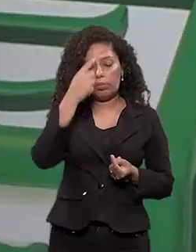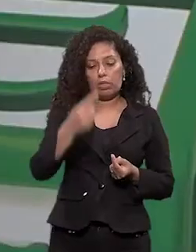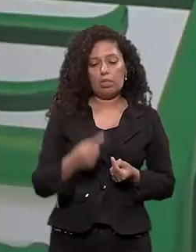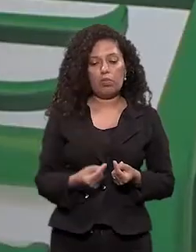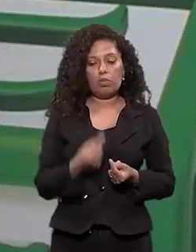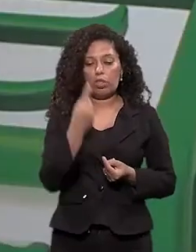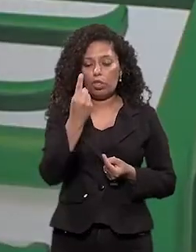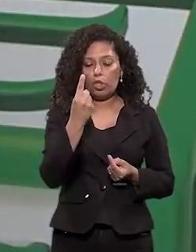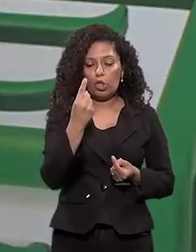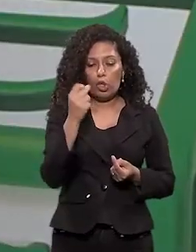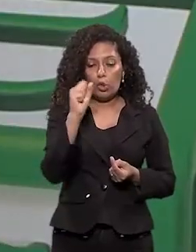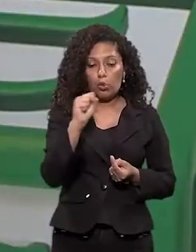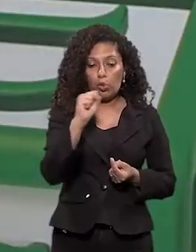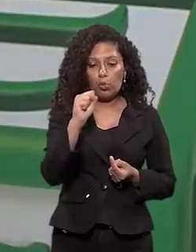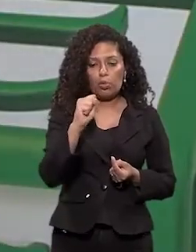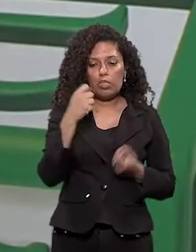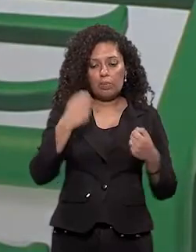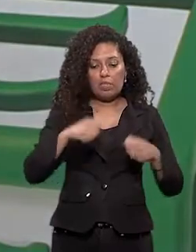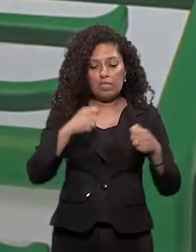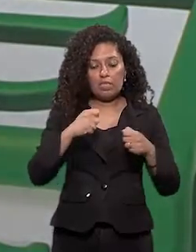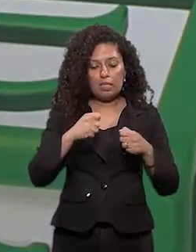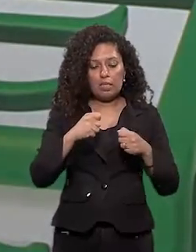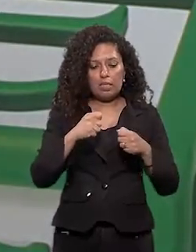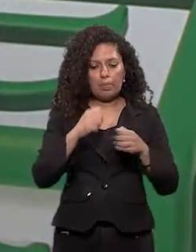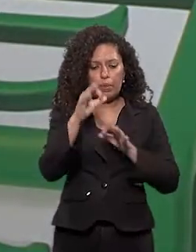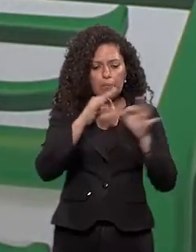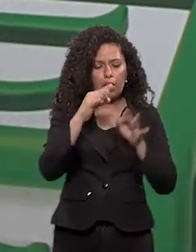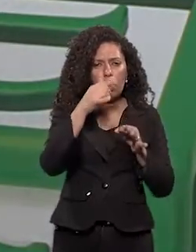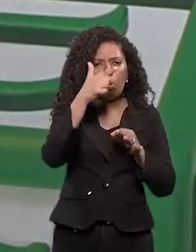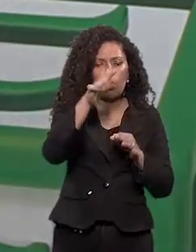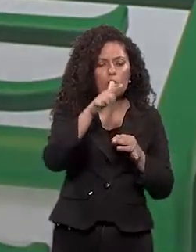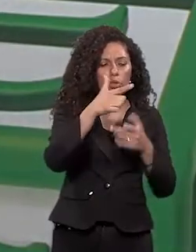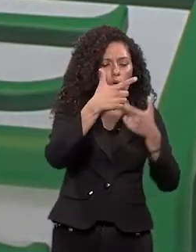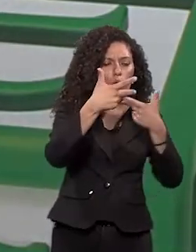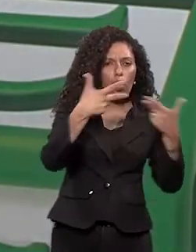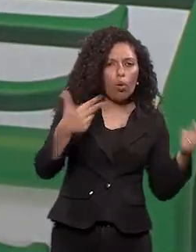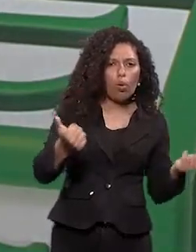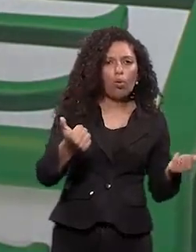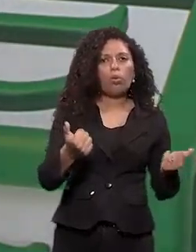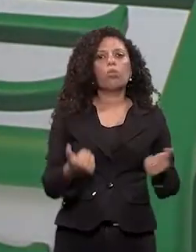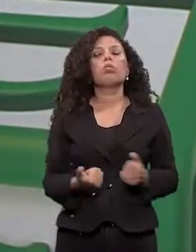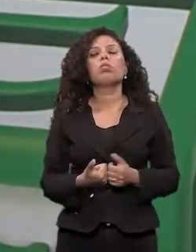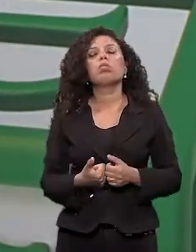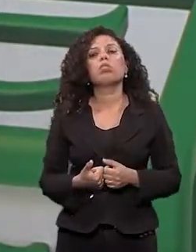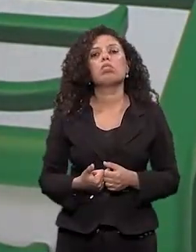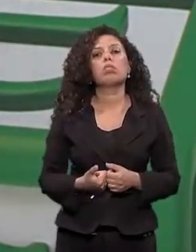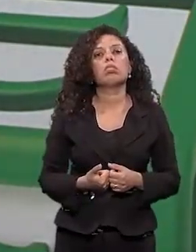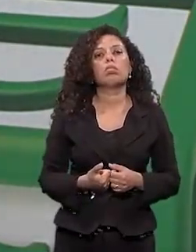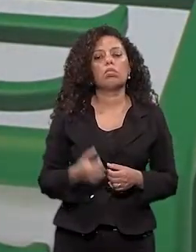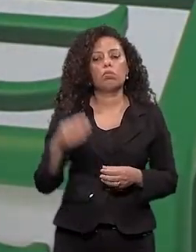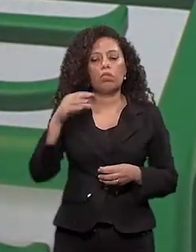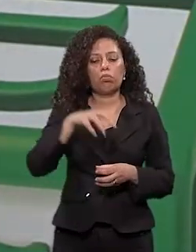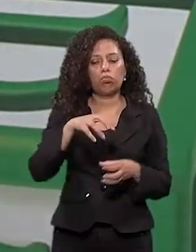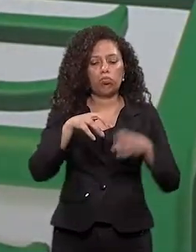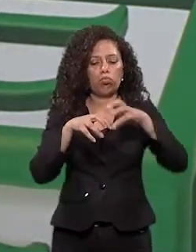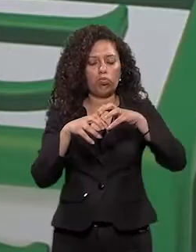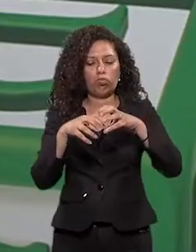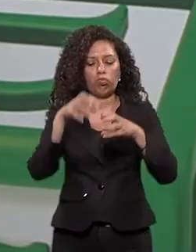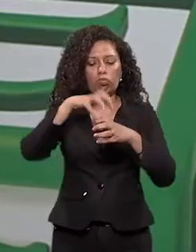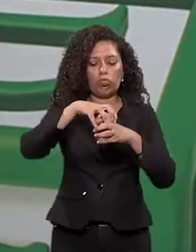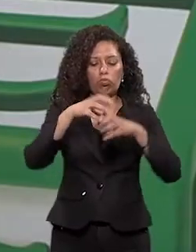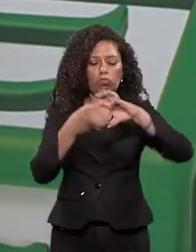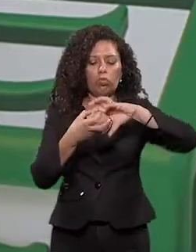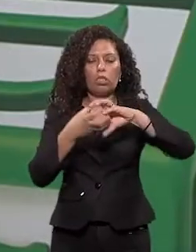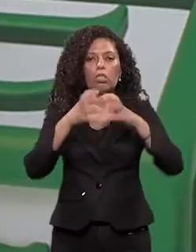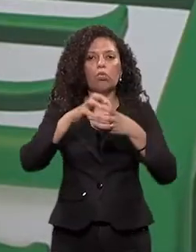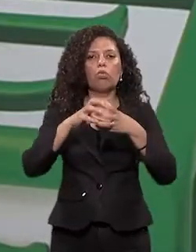microsegundo Que você tem que tocar E no outro microsegundo, ou menos, talvez Uma outra pessoa vai tocar Você vai se encaixando dentro do